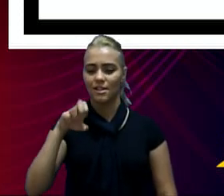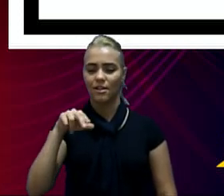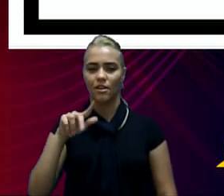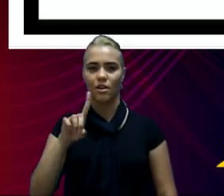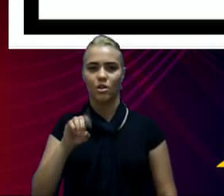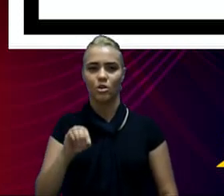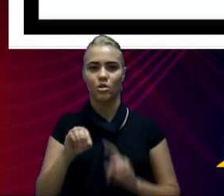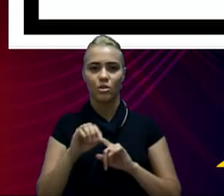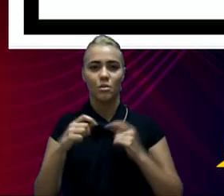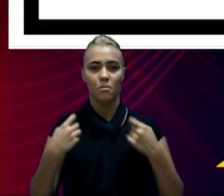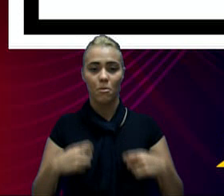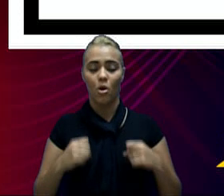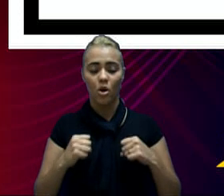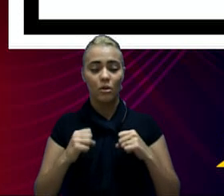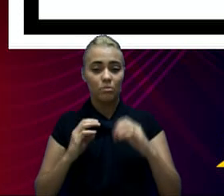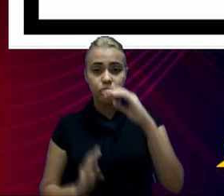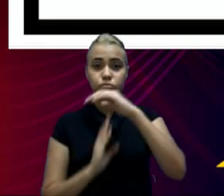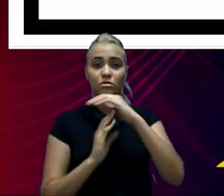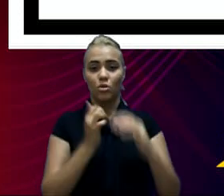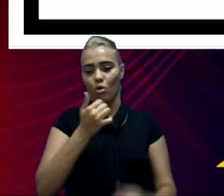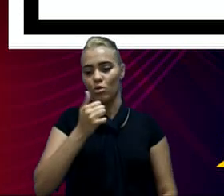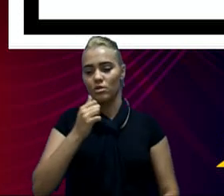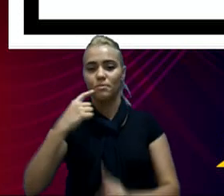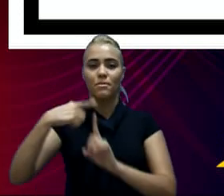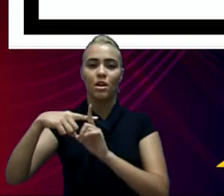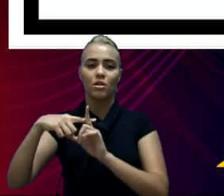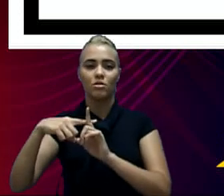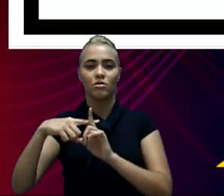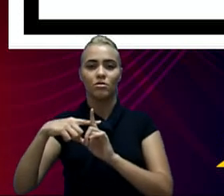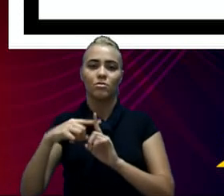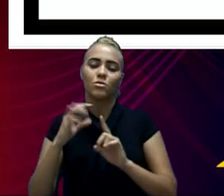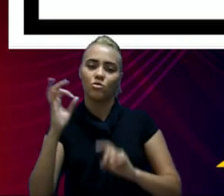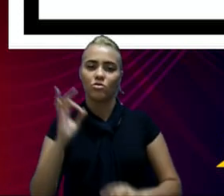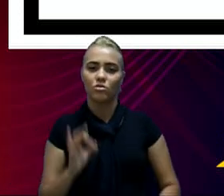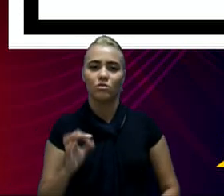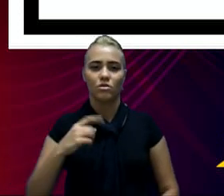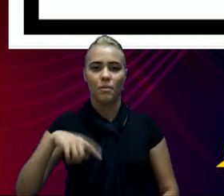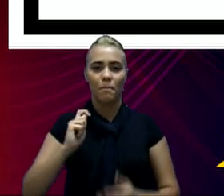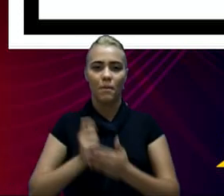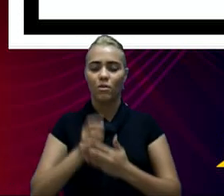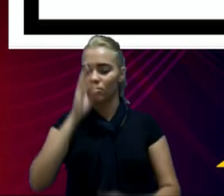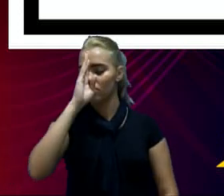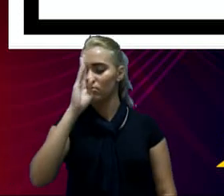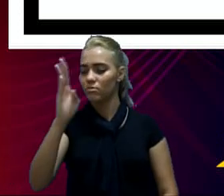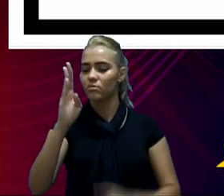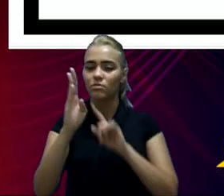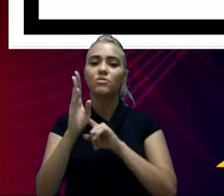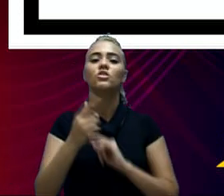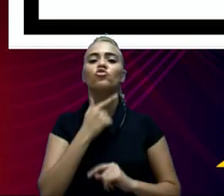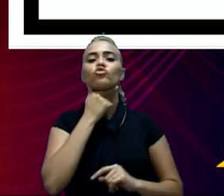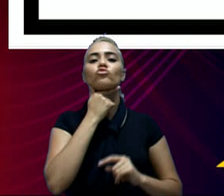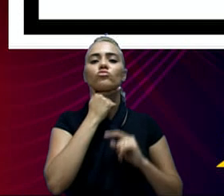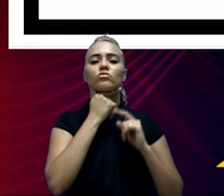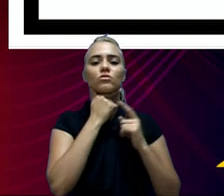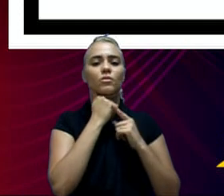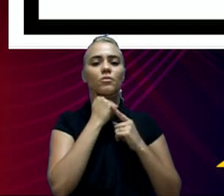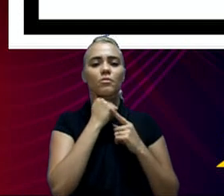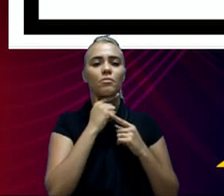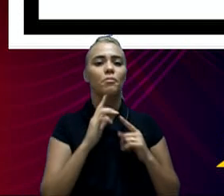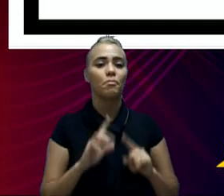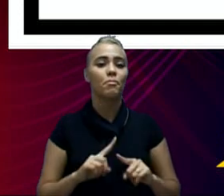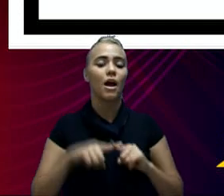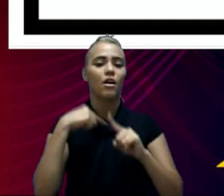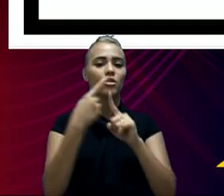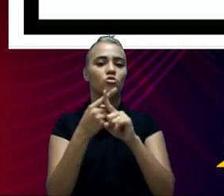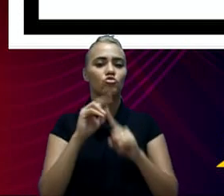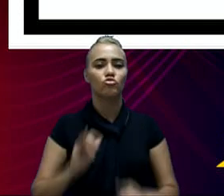pode praticar 11,5% da receita corrente líquida com o pagamento de principal da dívida, mais juros